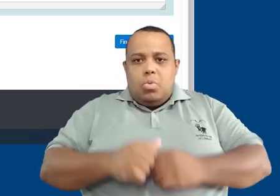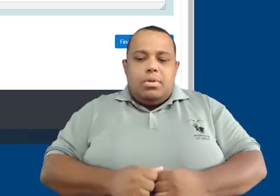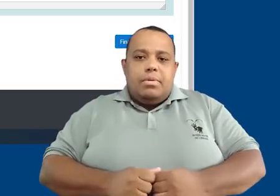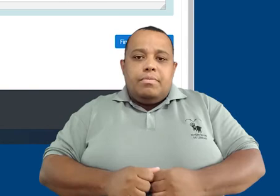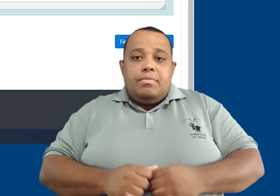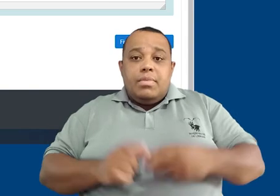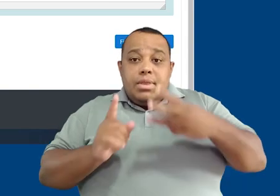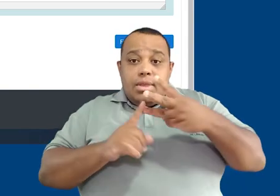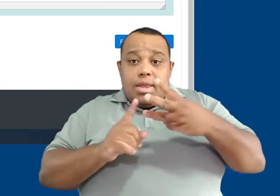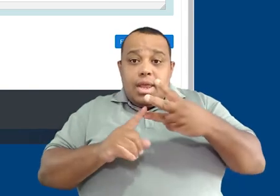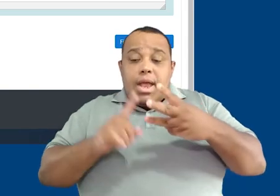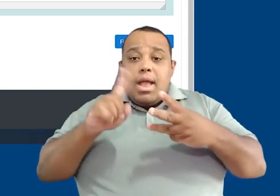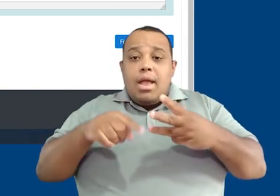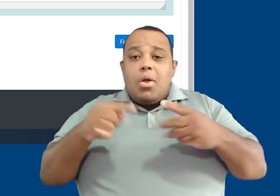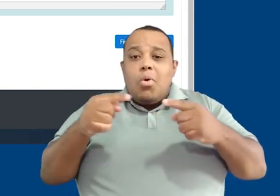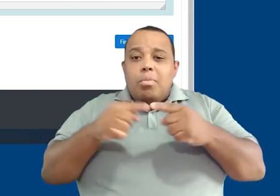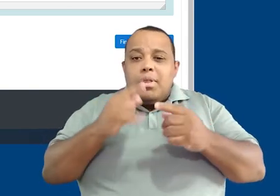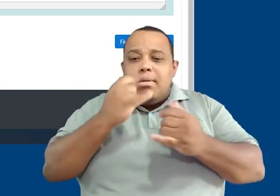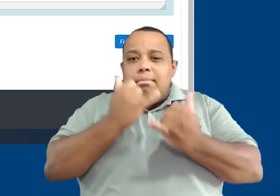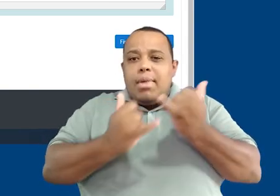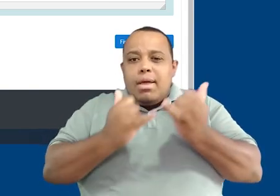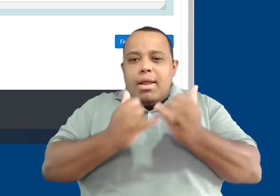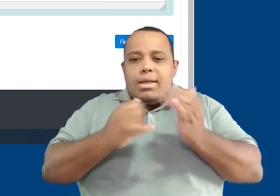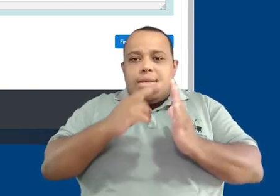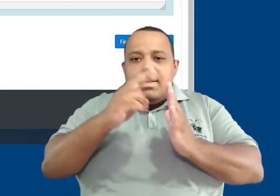Bom, questões do tipo redação.